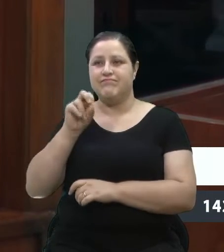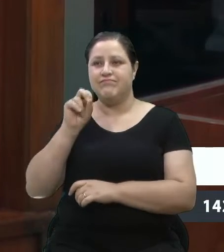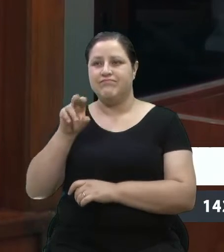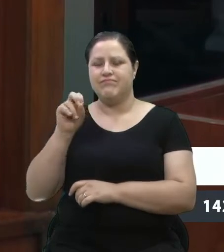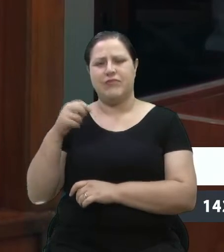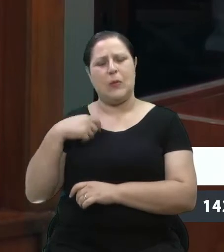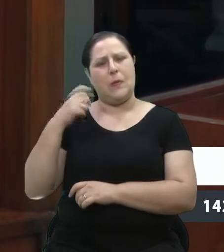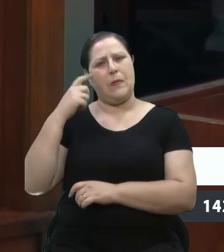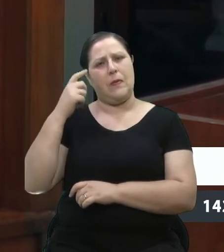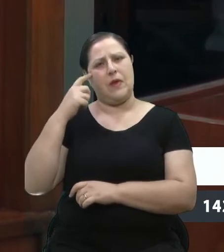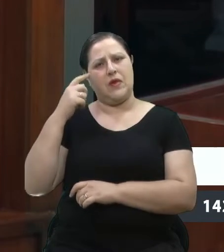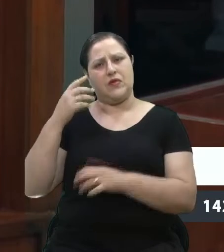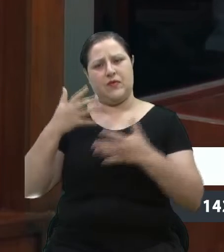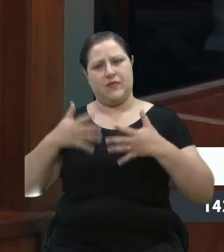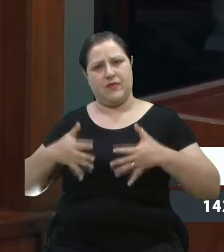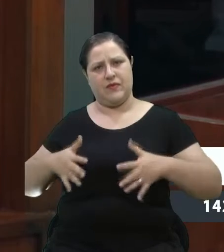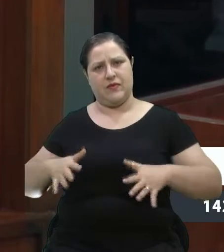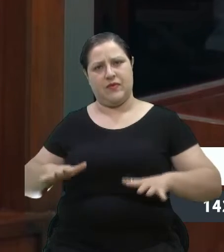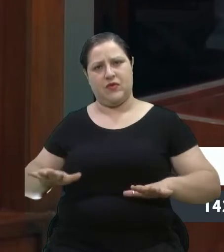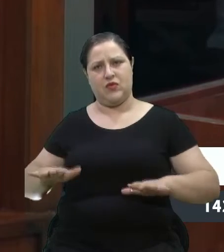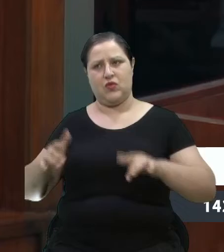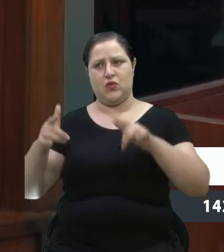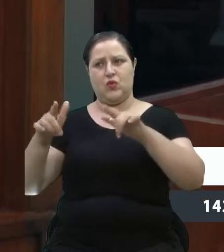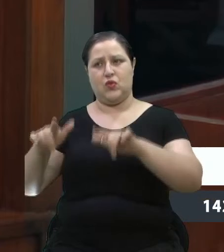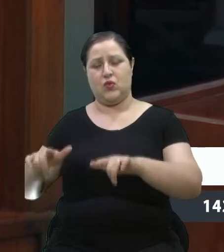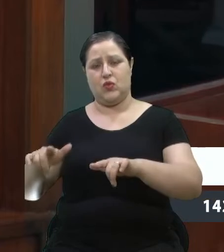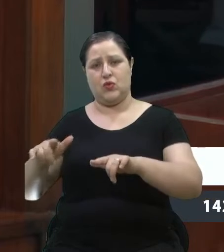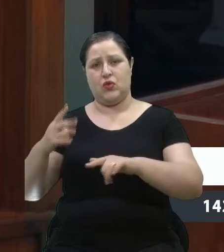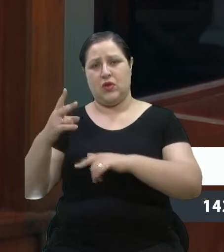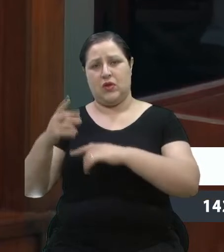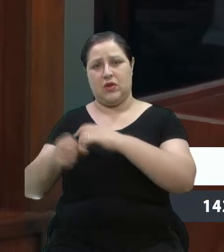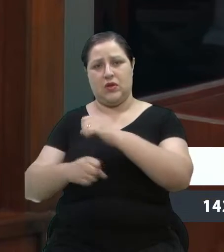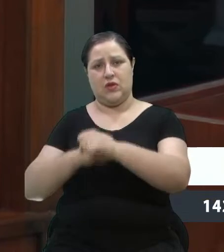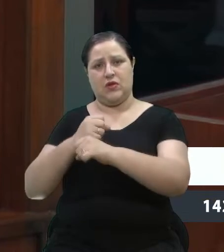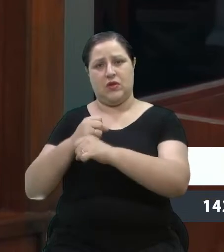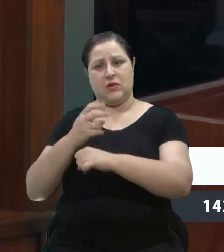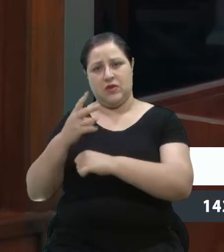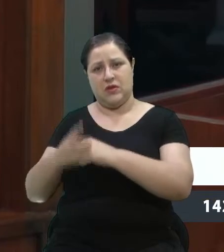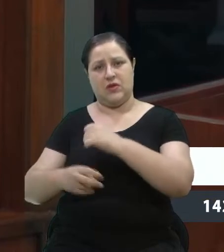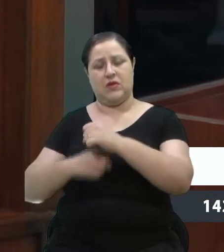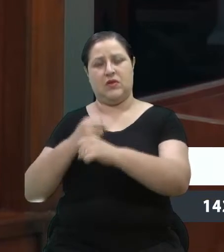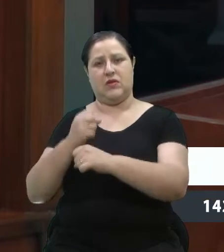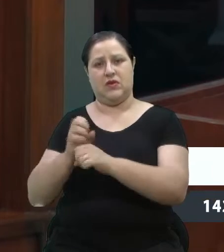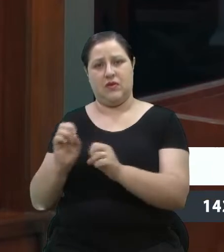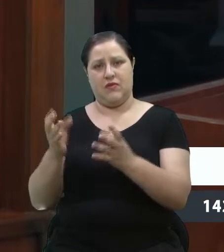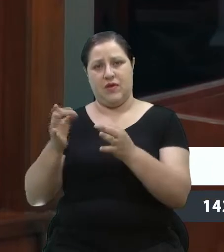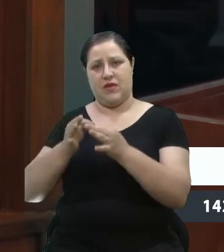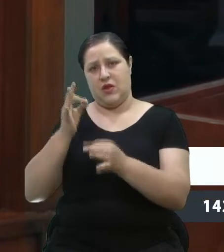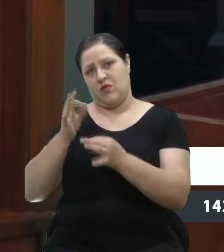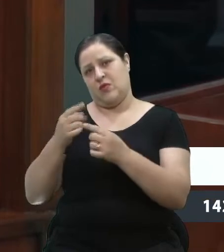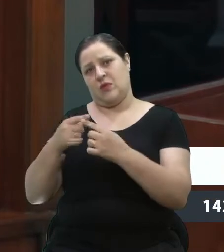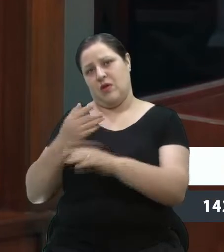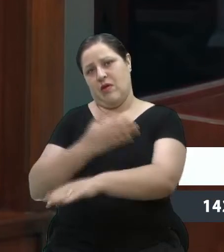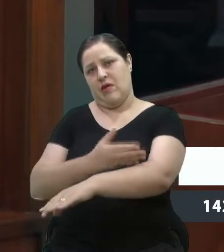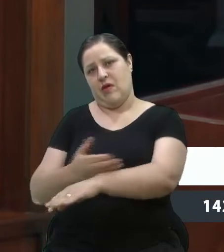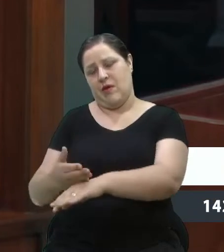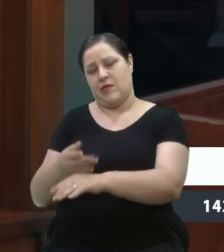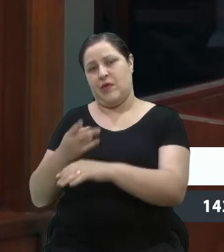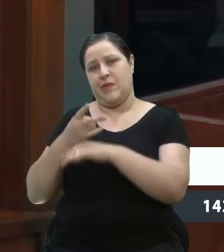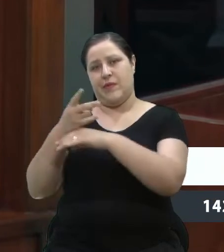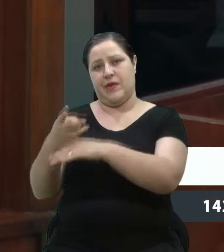triste que esse vestido esteja exposto a cada dois anos numa Festa da Uva. Porque a gente tem o hábito de emprestar para lojistas,